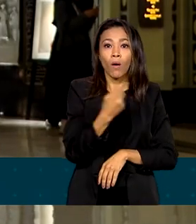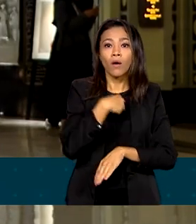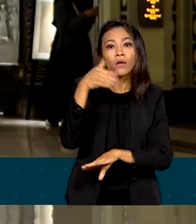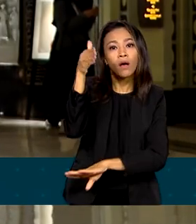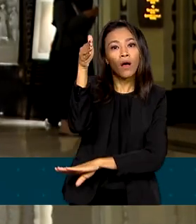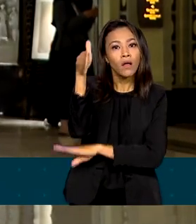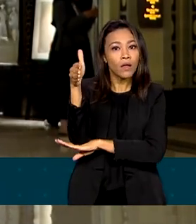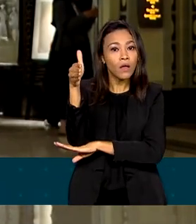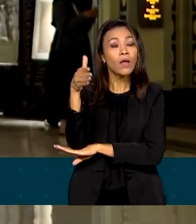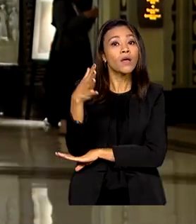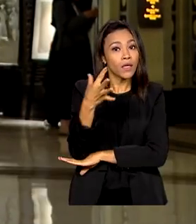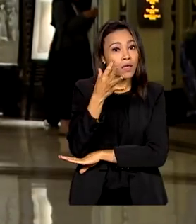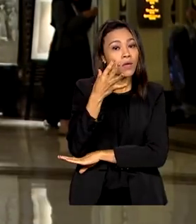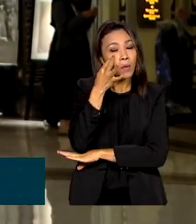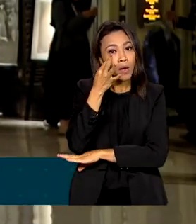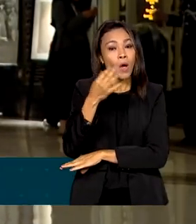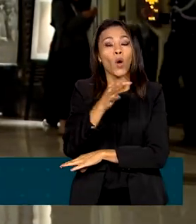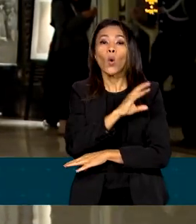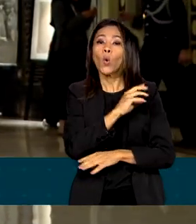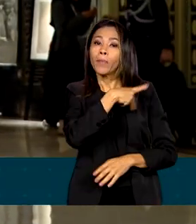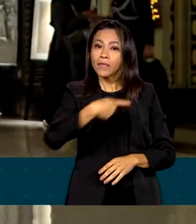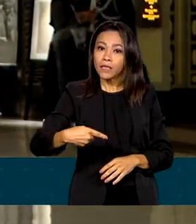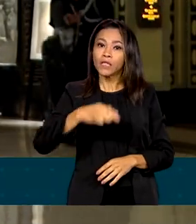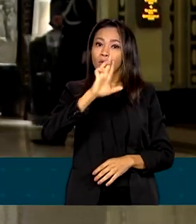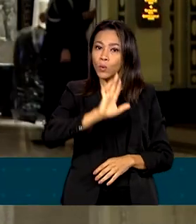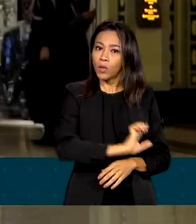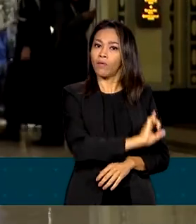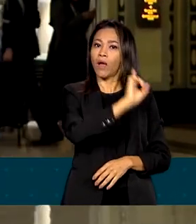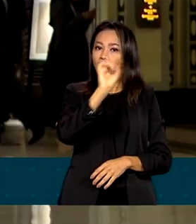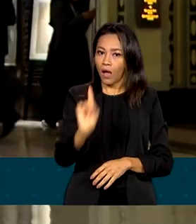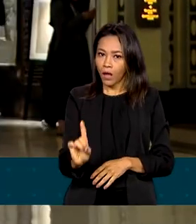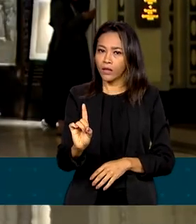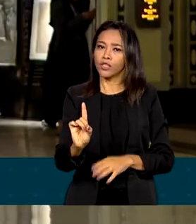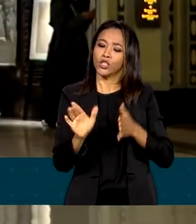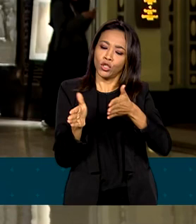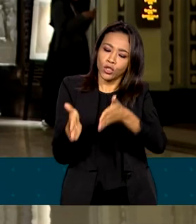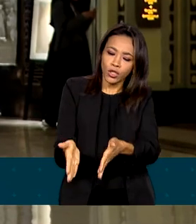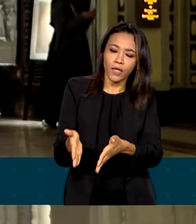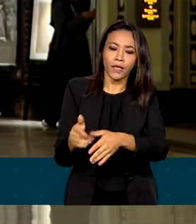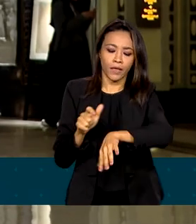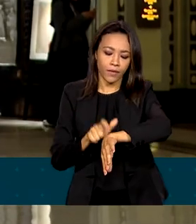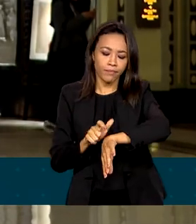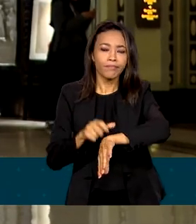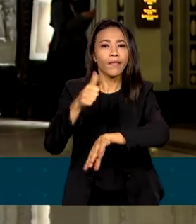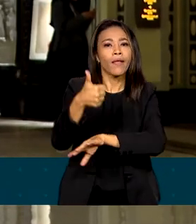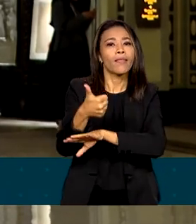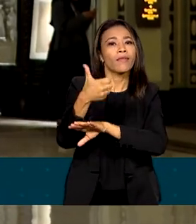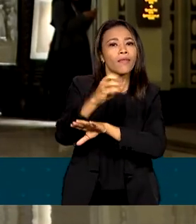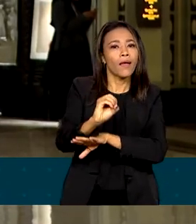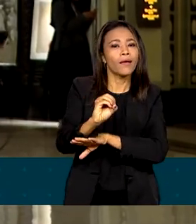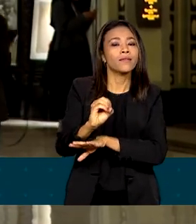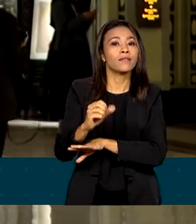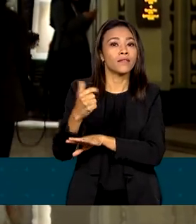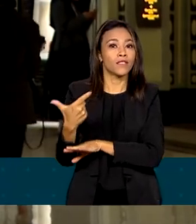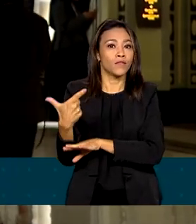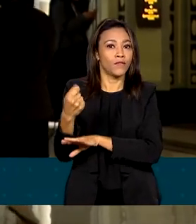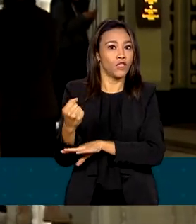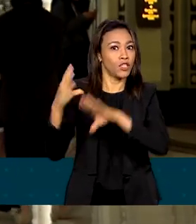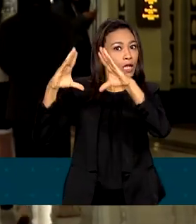onde o presidente Lula ficará hospedado. O presidente chega a Xangai às 10h20 da noite,